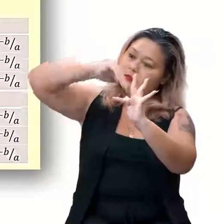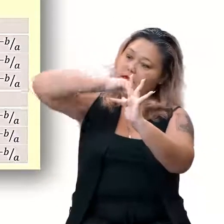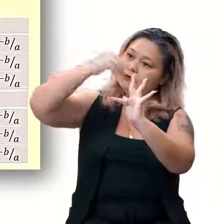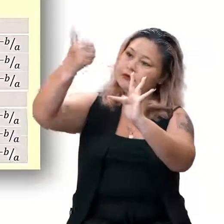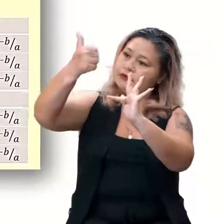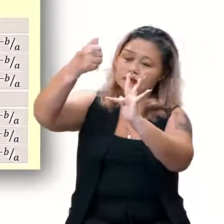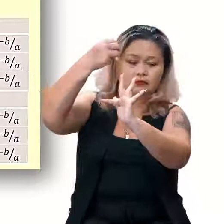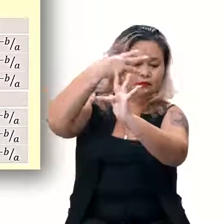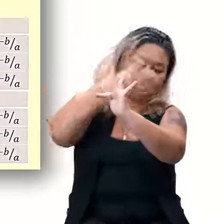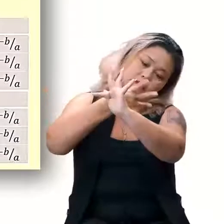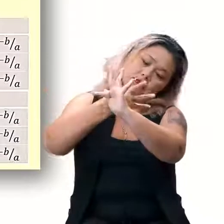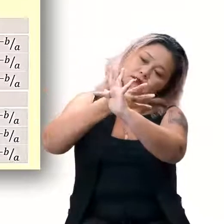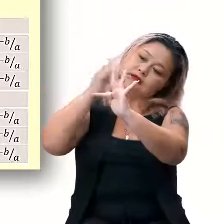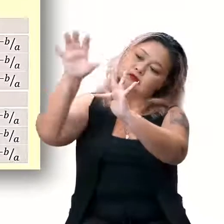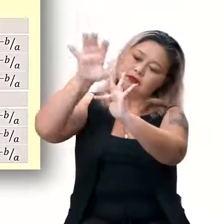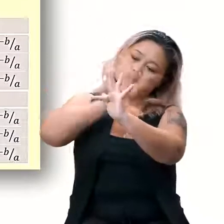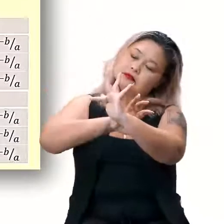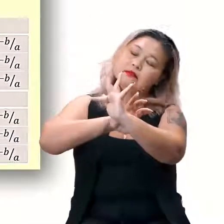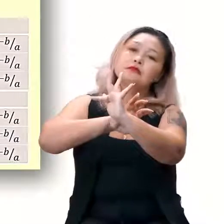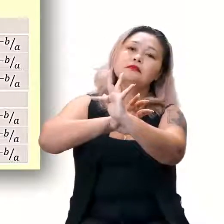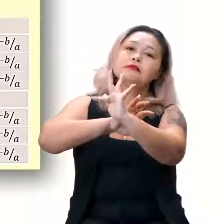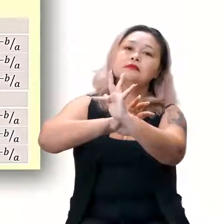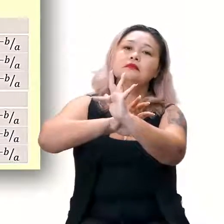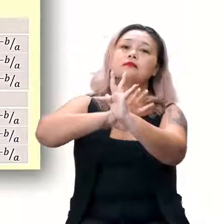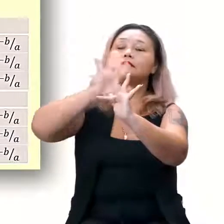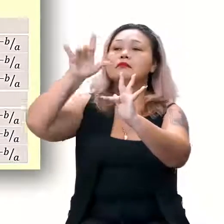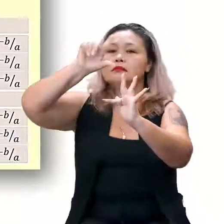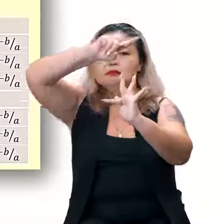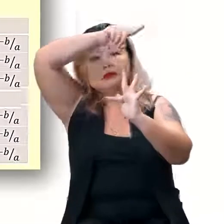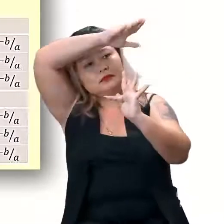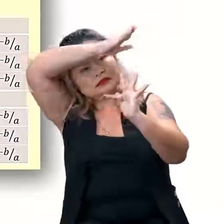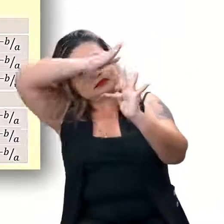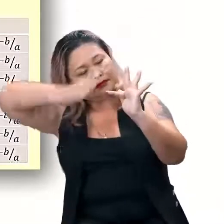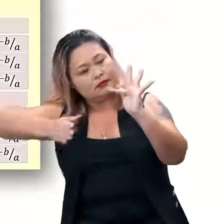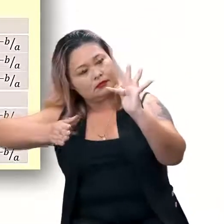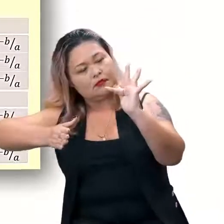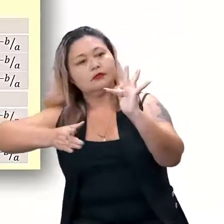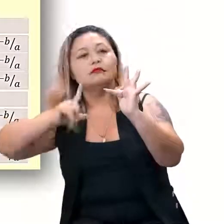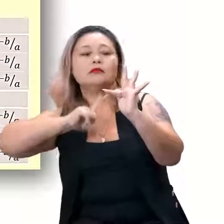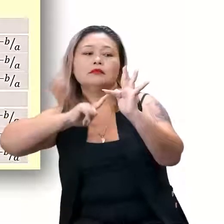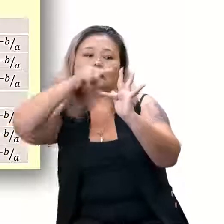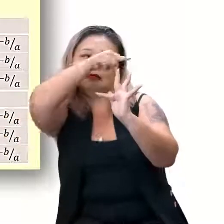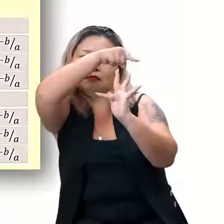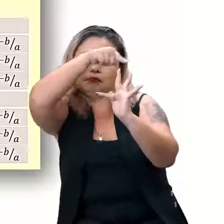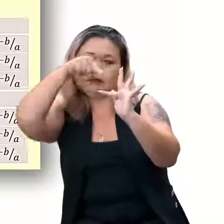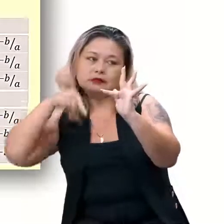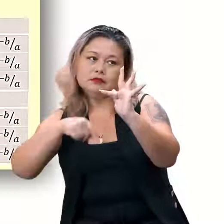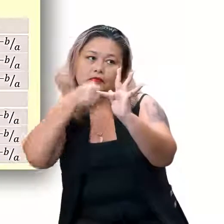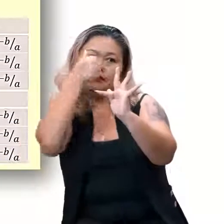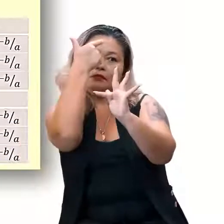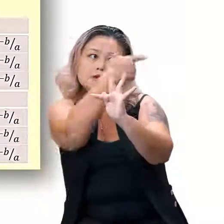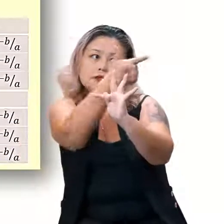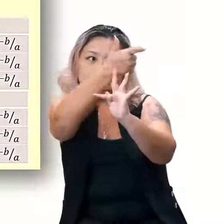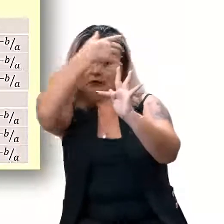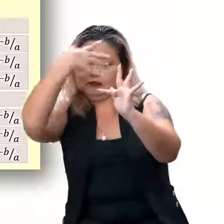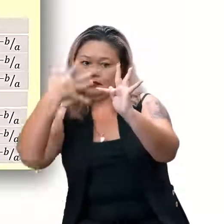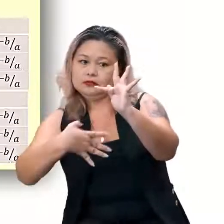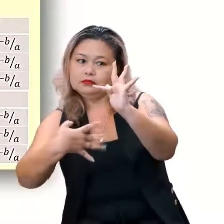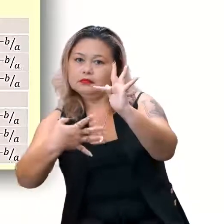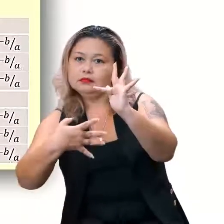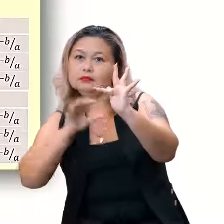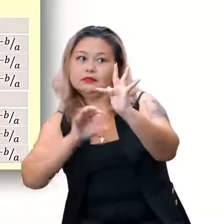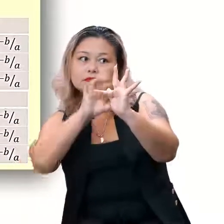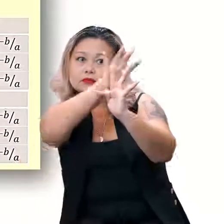primeiro e no terceiro quadrante. Quando ela é decrescente, as extremidades ficam no segundo e no quarto.